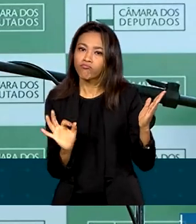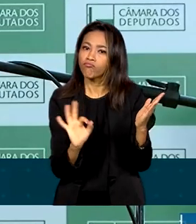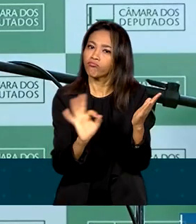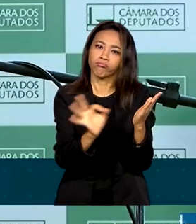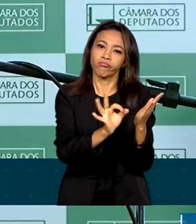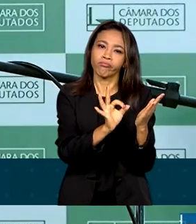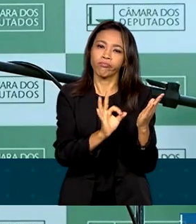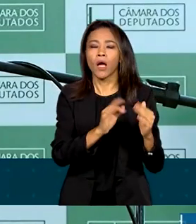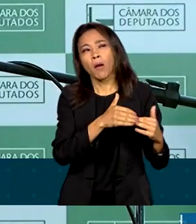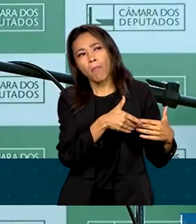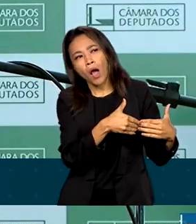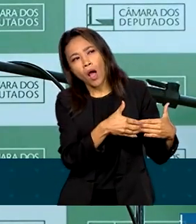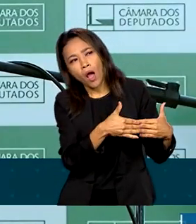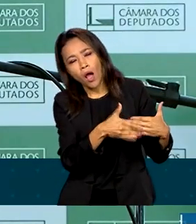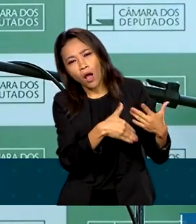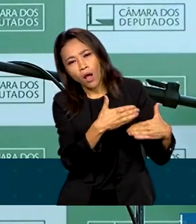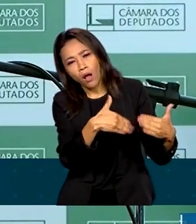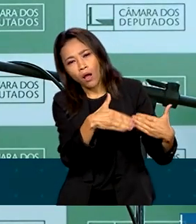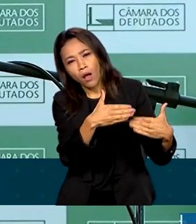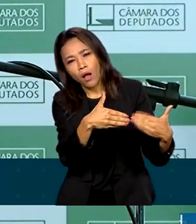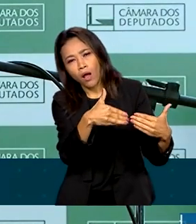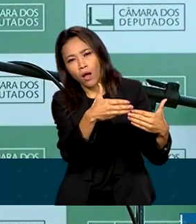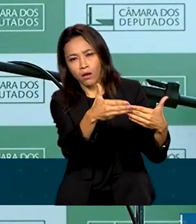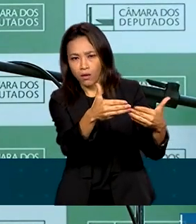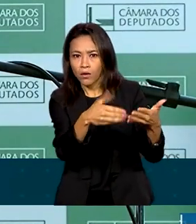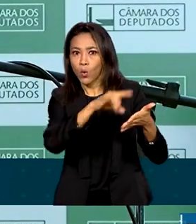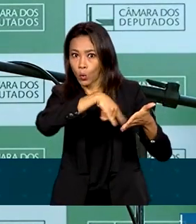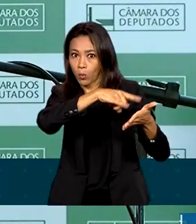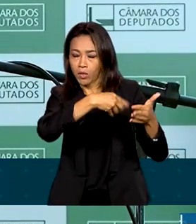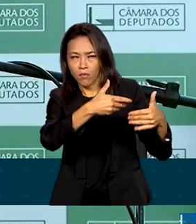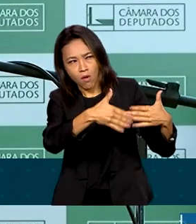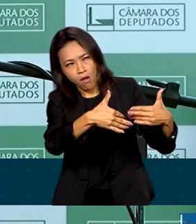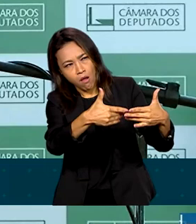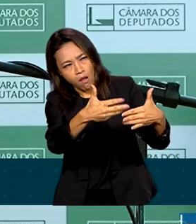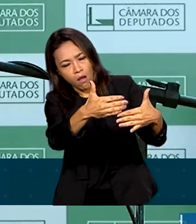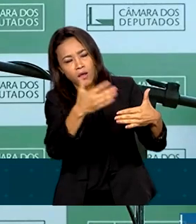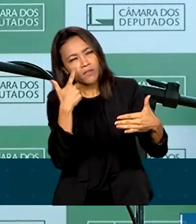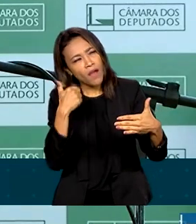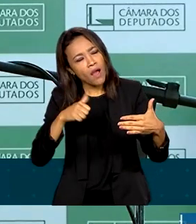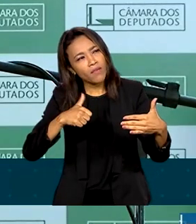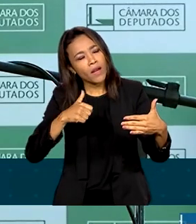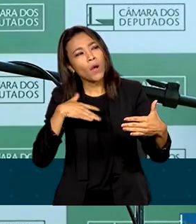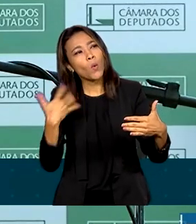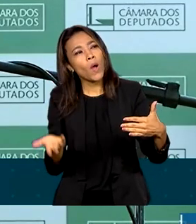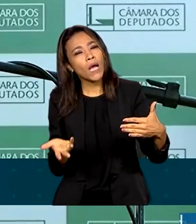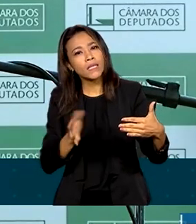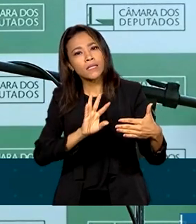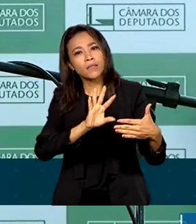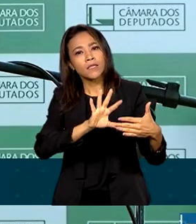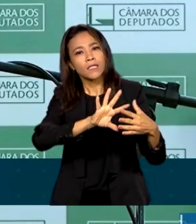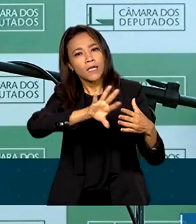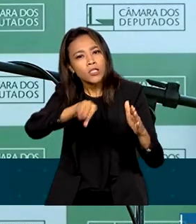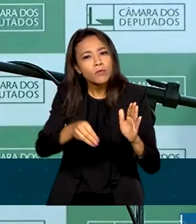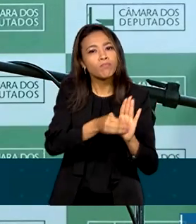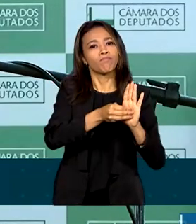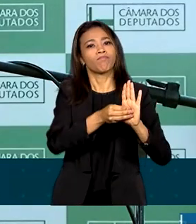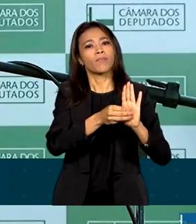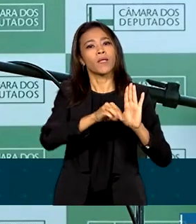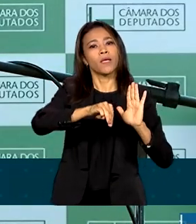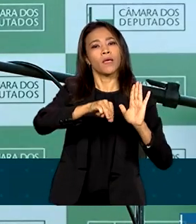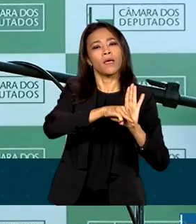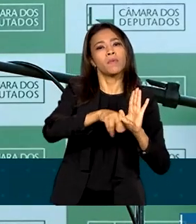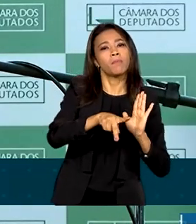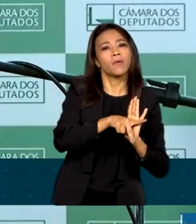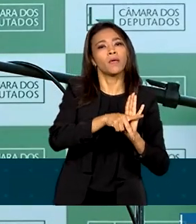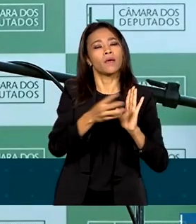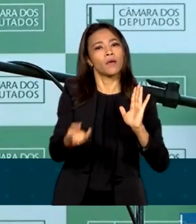longo da tramitação das comissões mistas, nós vamos avaliando quais que podem ser incorporadas como emendas das MPs que já estão